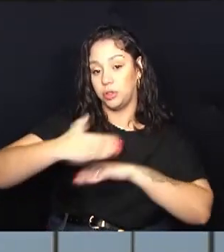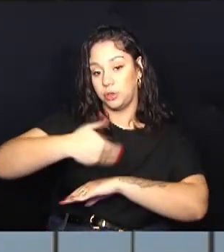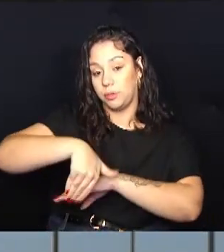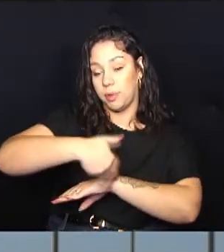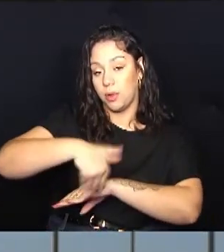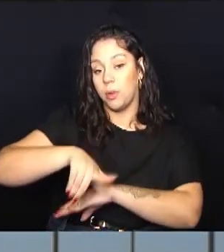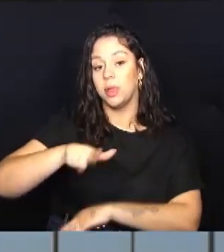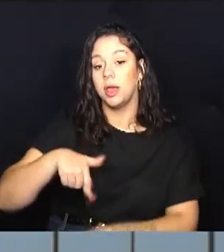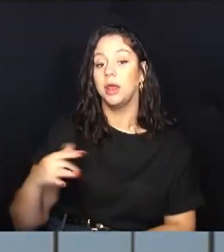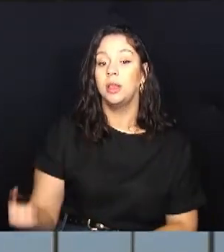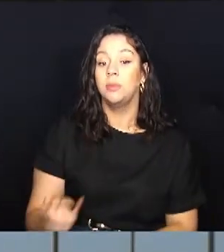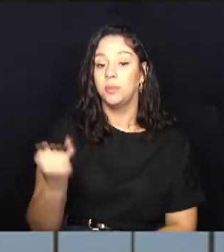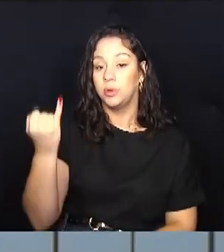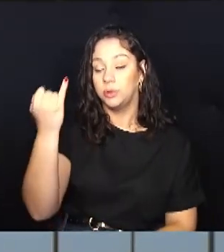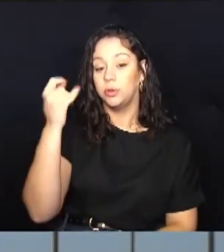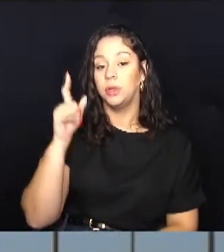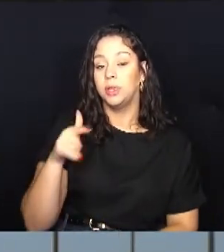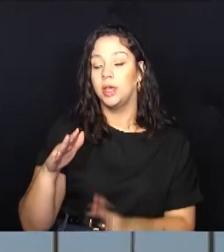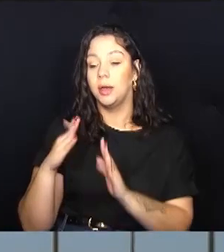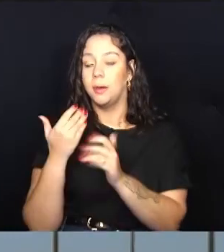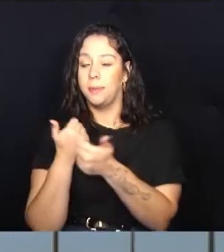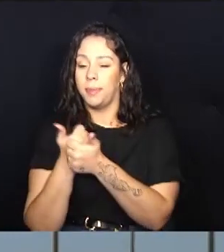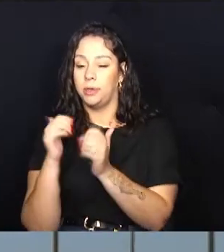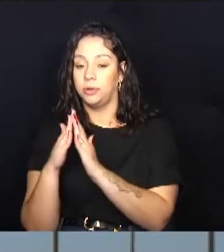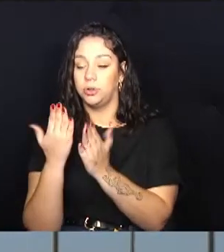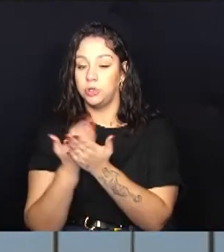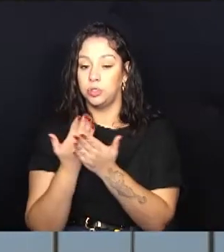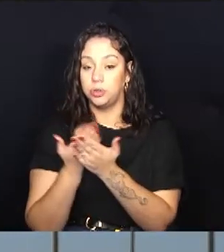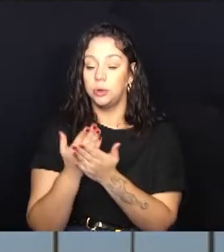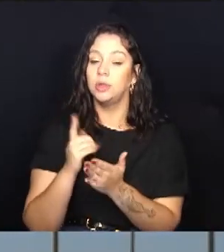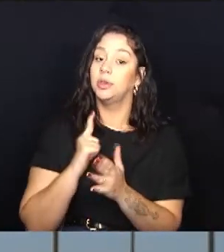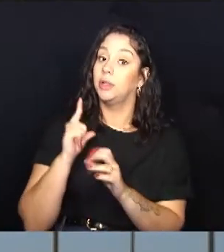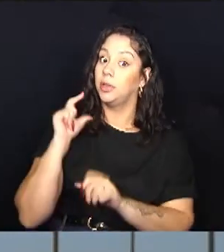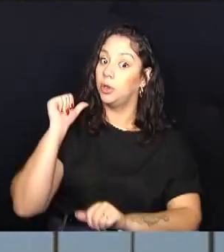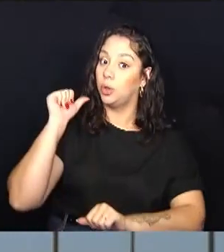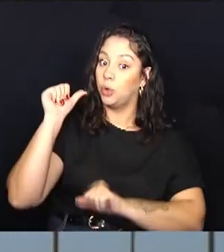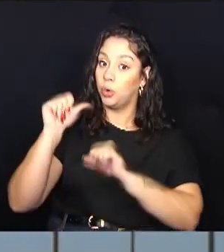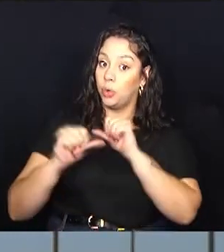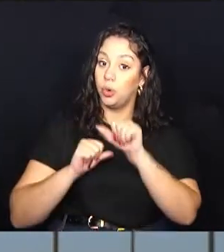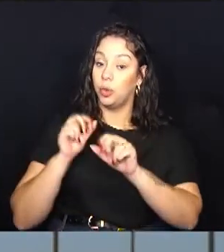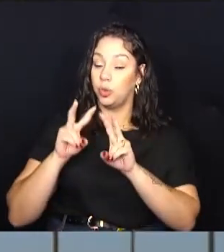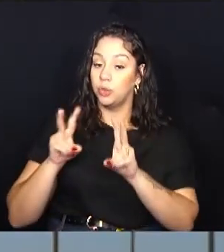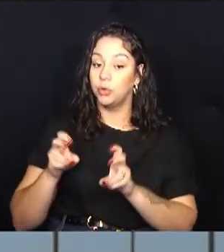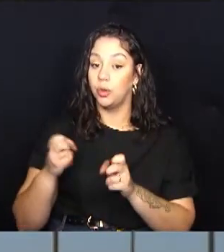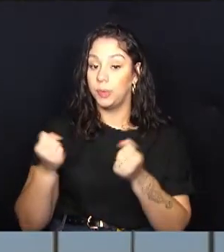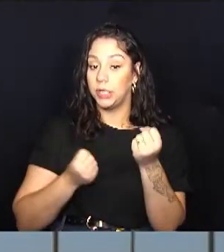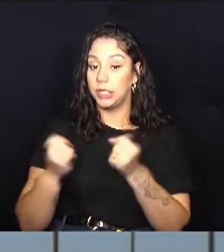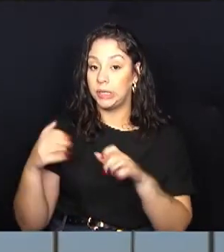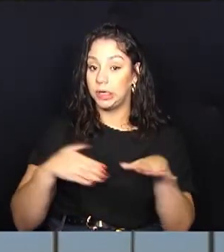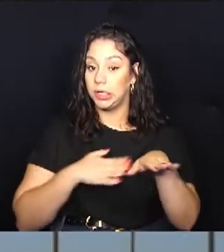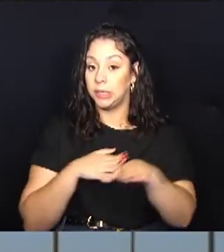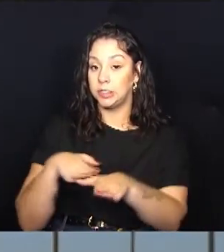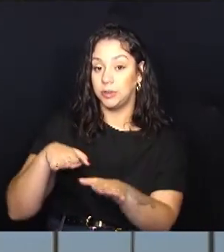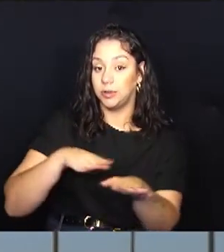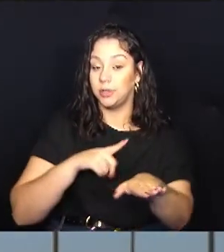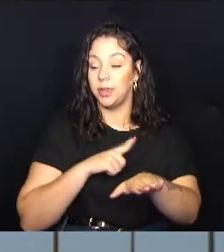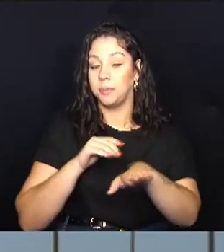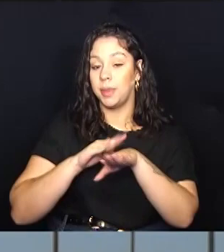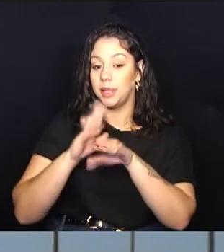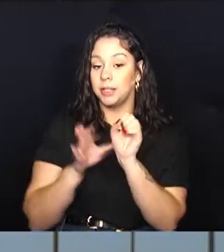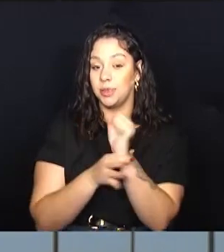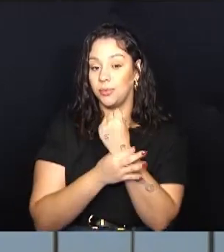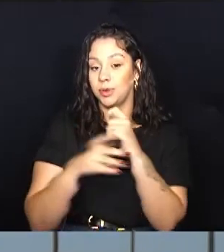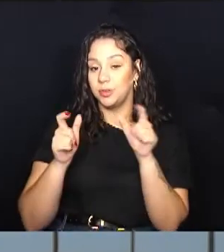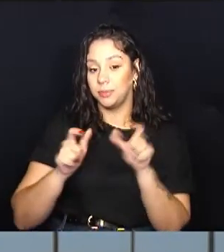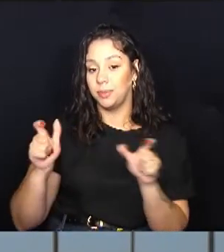via importante lá perto de escolas, e que está mudando ali a questão do trânsito e dando mais segurança a quem passa por